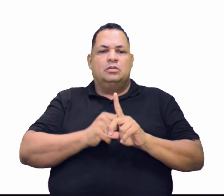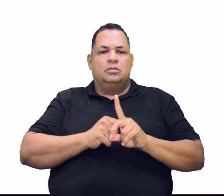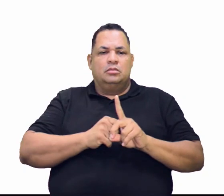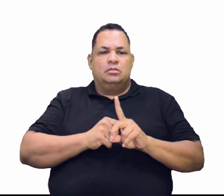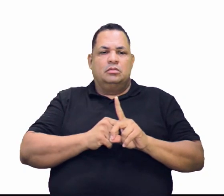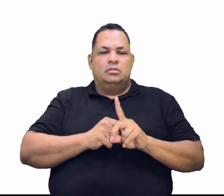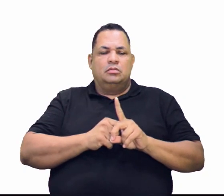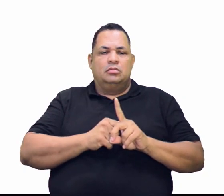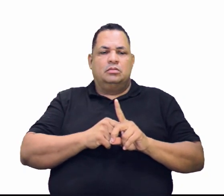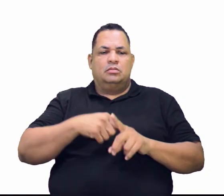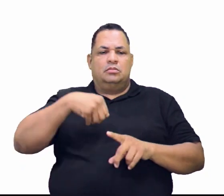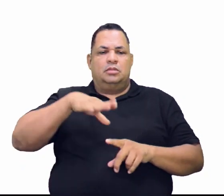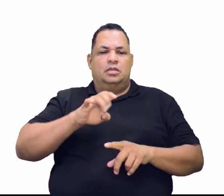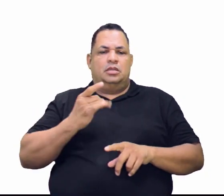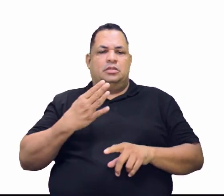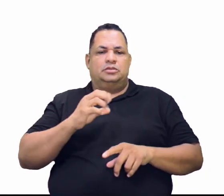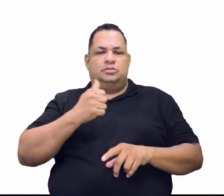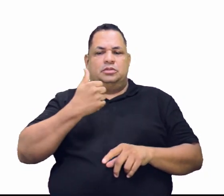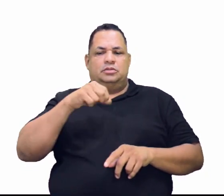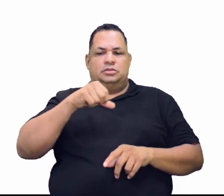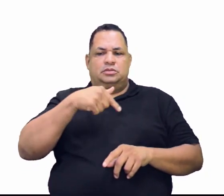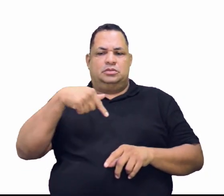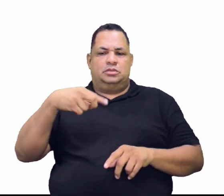e o ano que eu nasci.